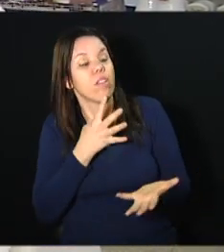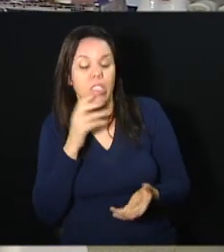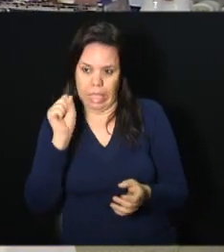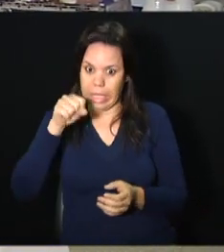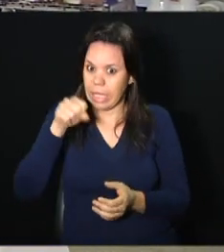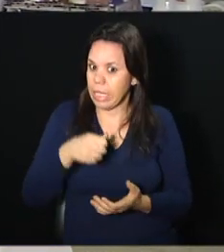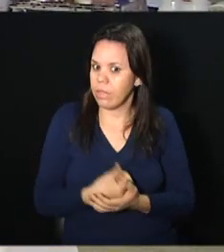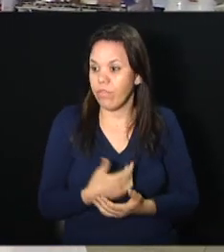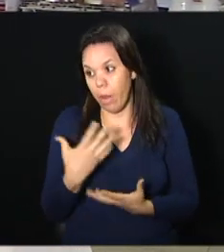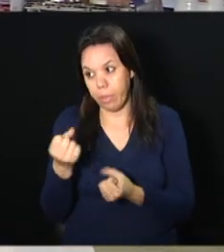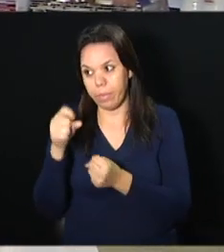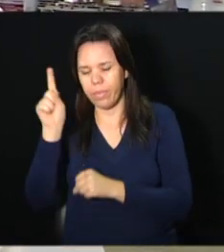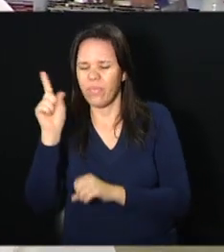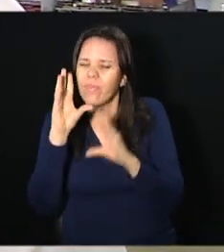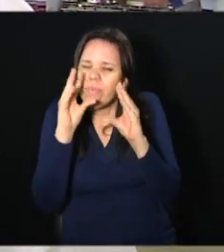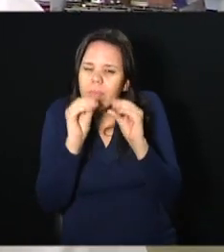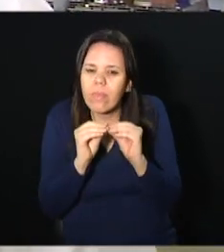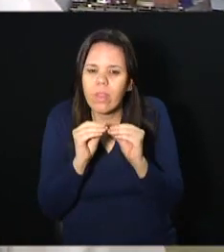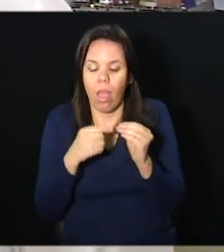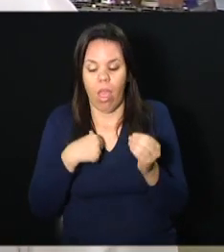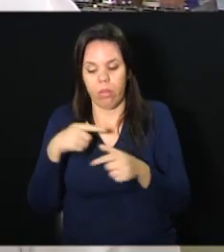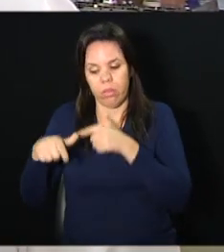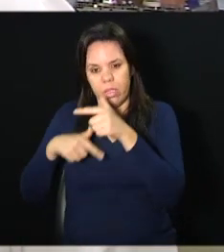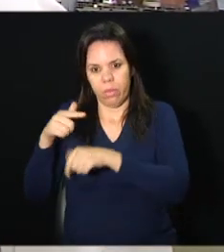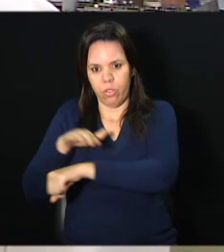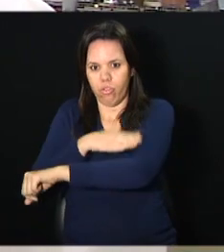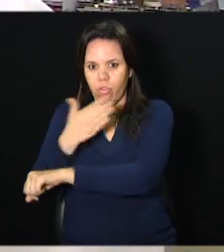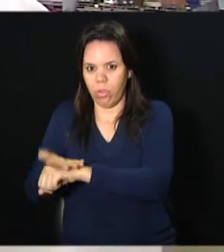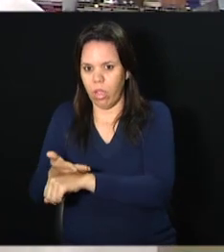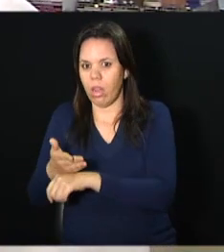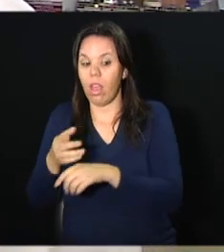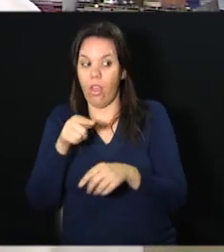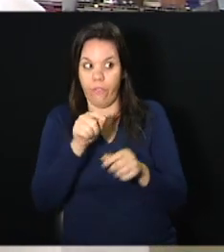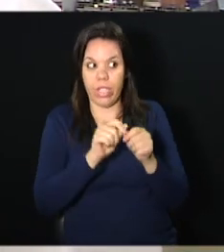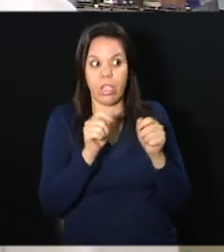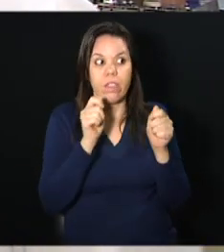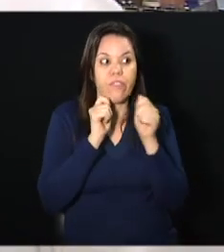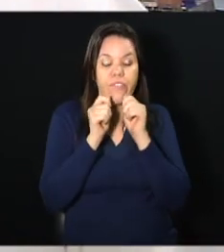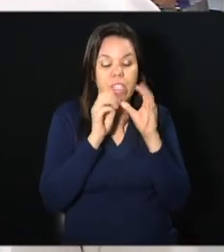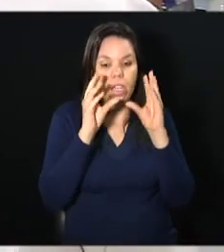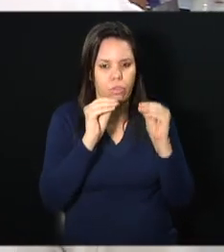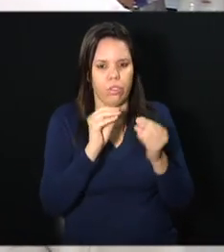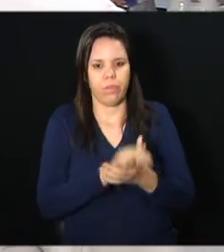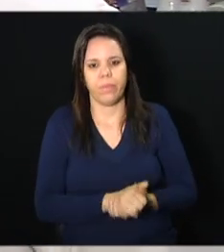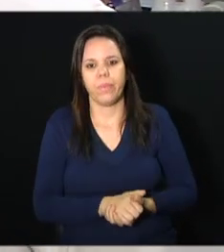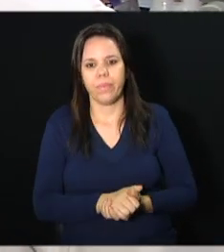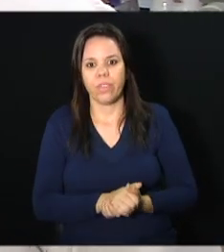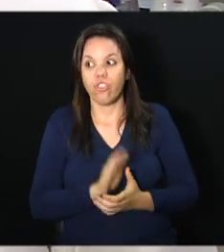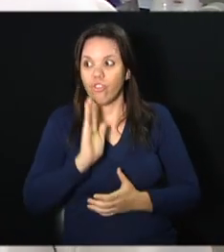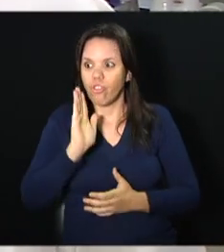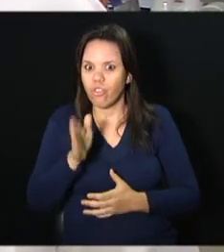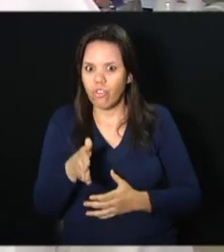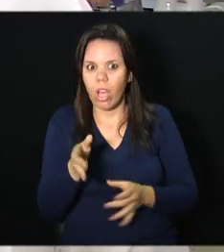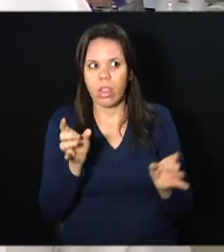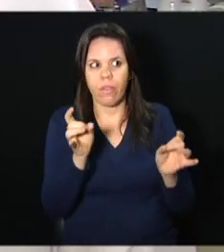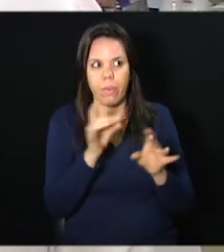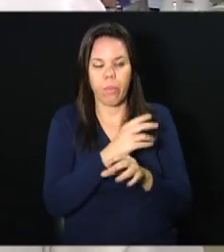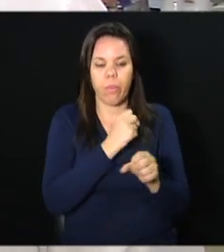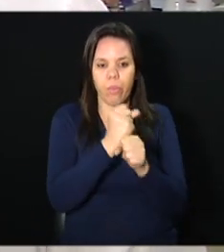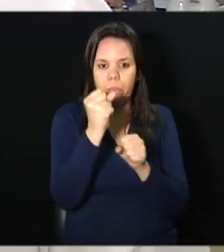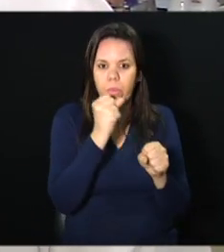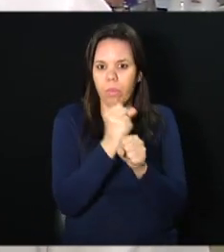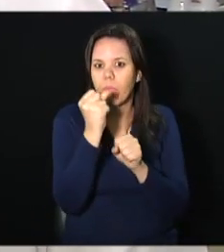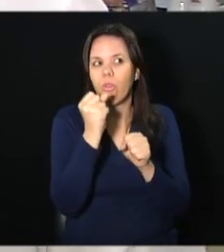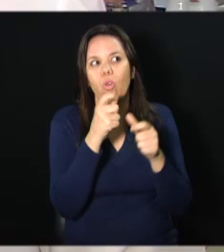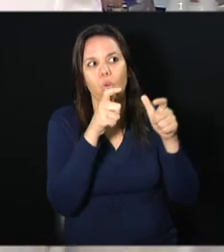claro, vamos lá. Só que era à noite, porque como eu trabalhava, eu fiz essa entrevista à noite. E como a casa já estava em reforma,